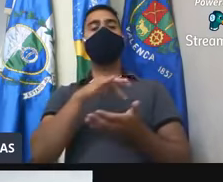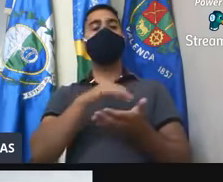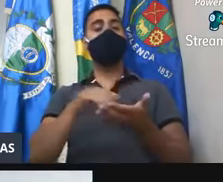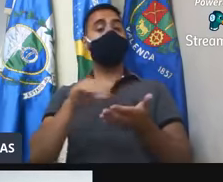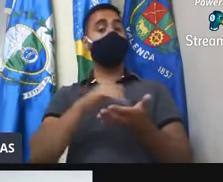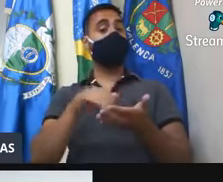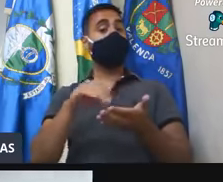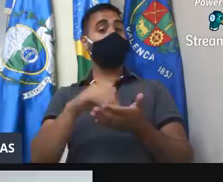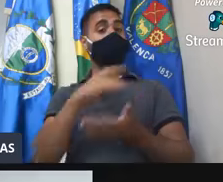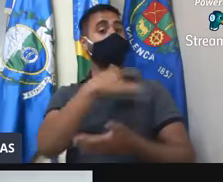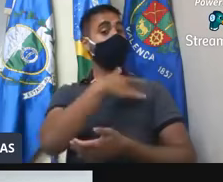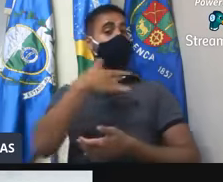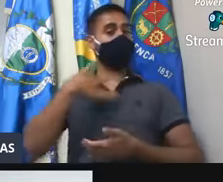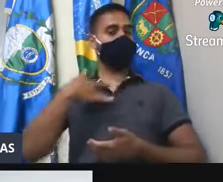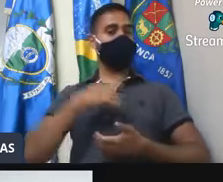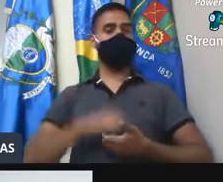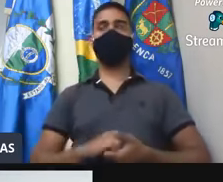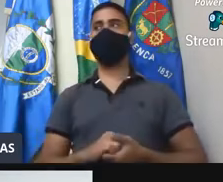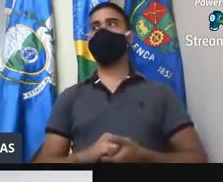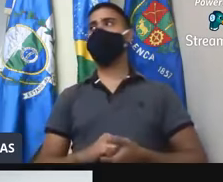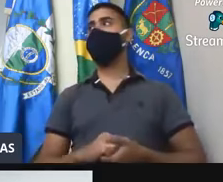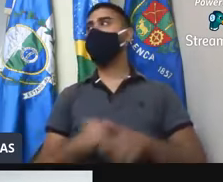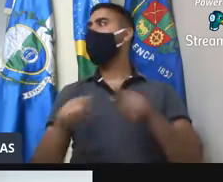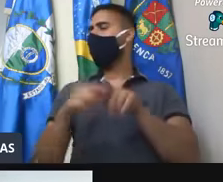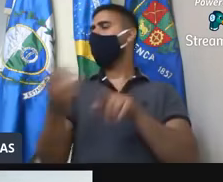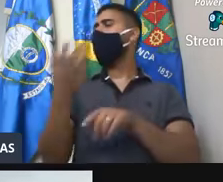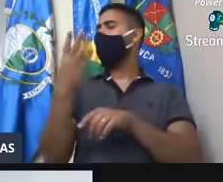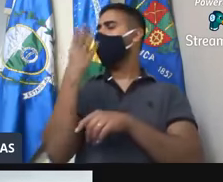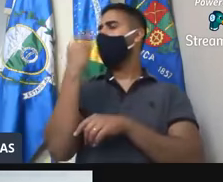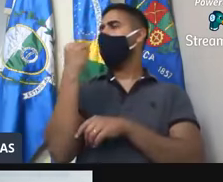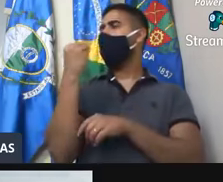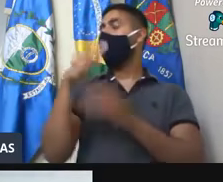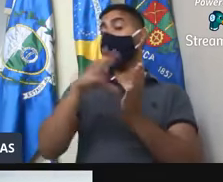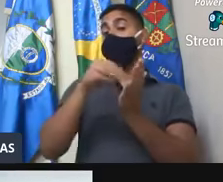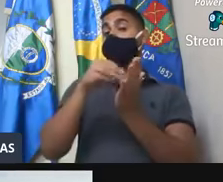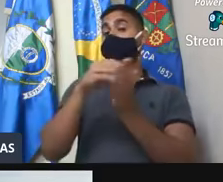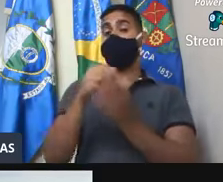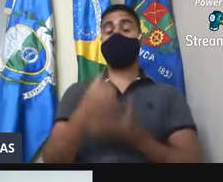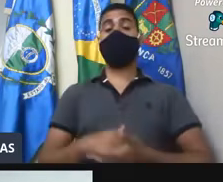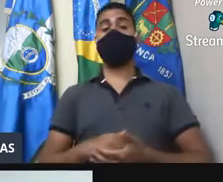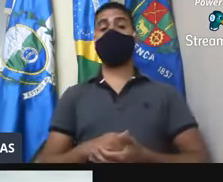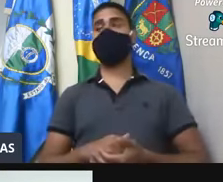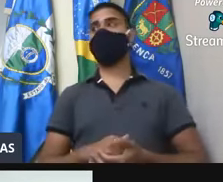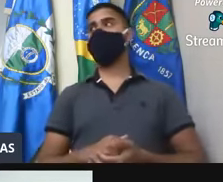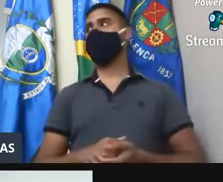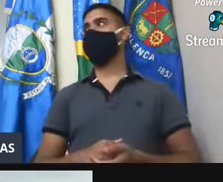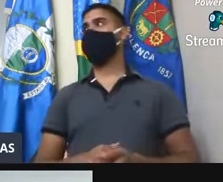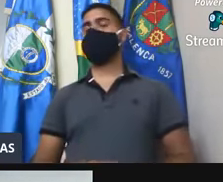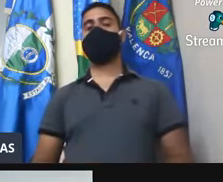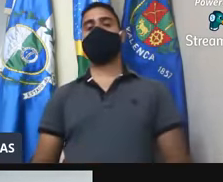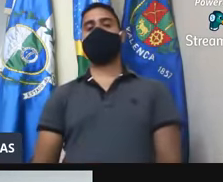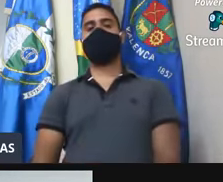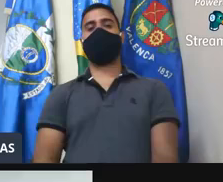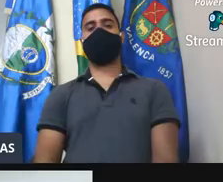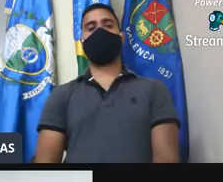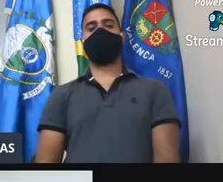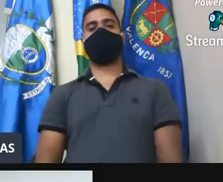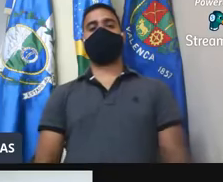de Saúde. Queria uma cópia também da resposta do requerimento da vereadora Fabiane. Cópia do vereador professor Rafael.